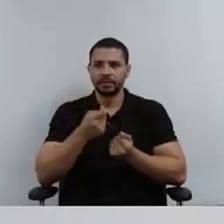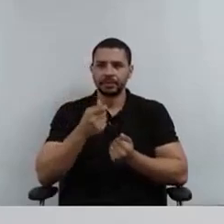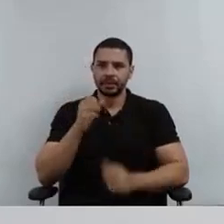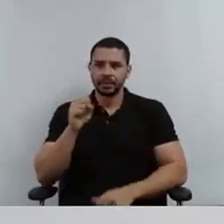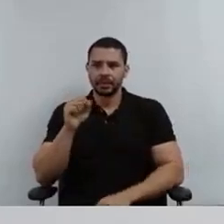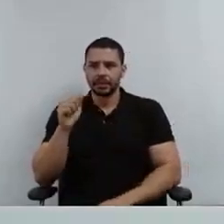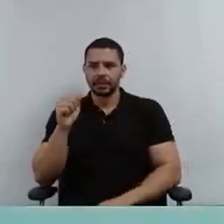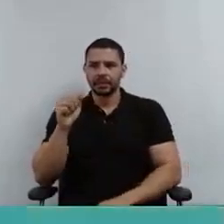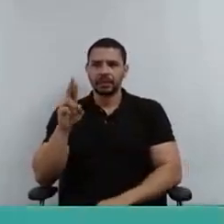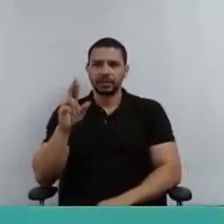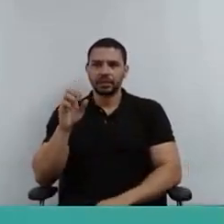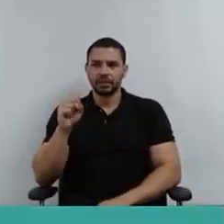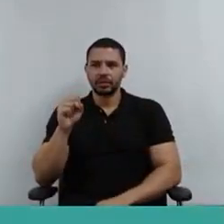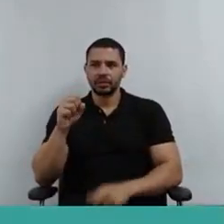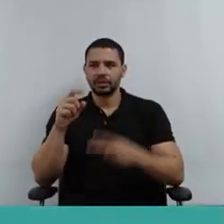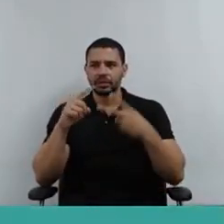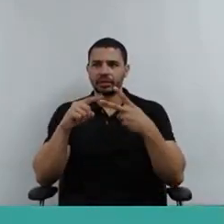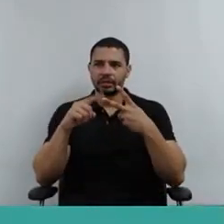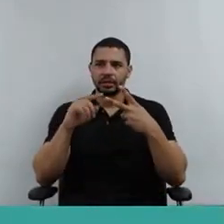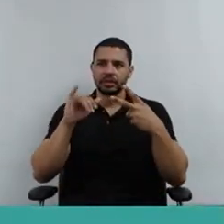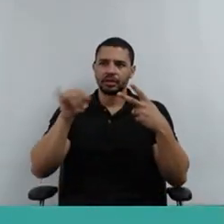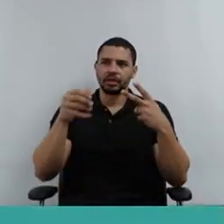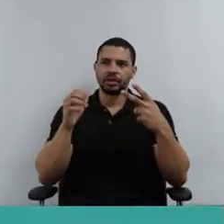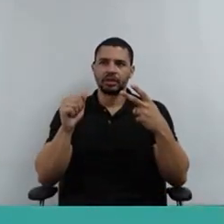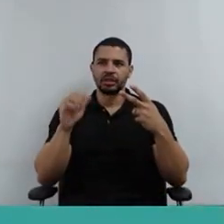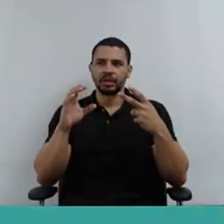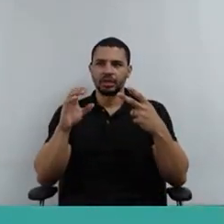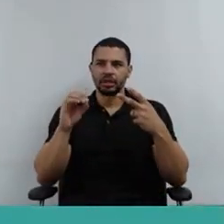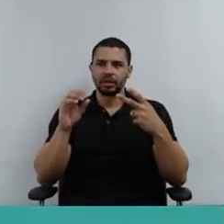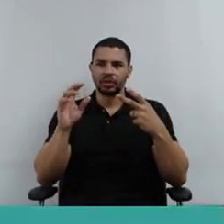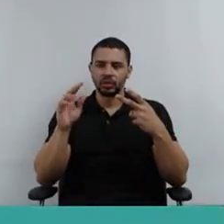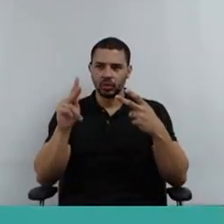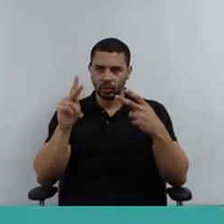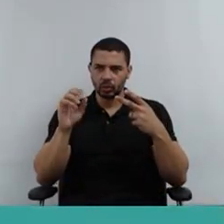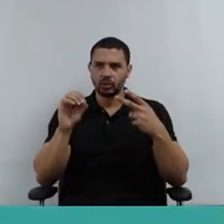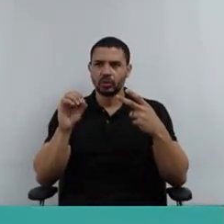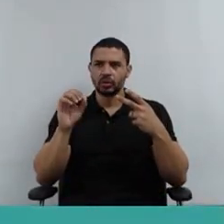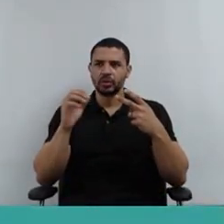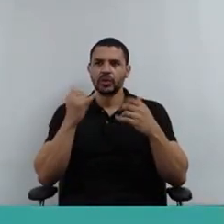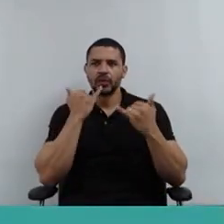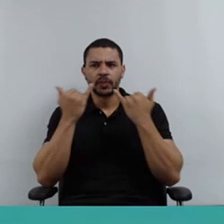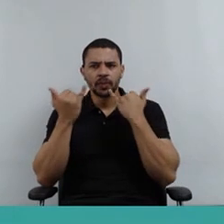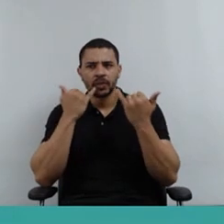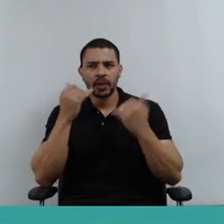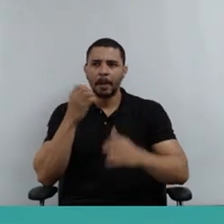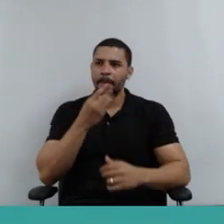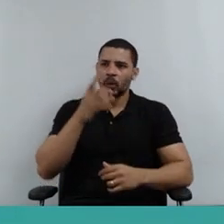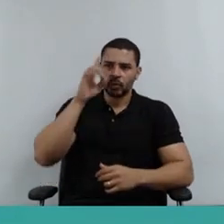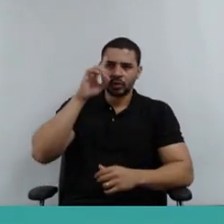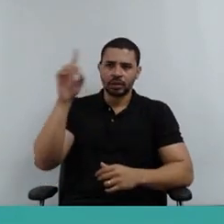Jackson. Jackson, temos informes por parte da Secretaria? Bom dia, bom dia a todos, bom dia a todas.